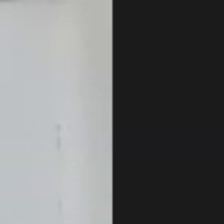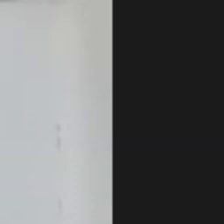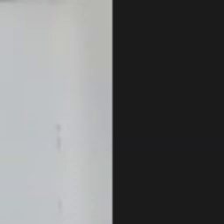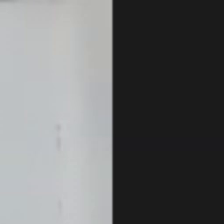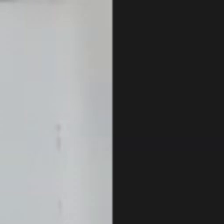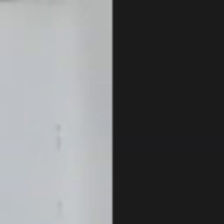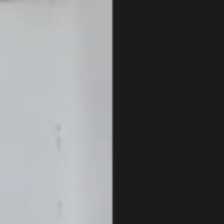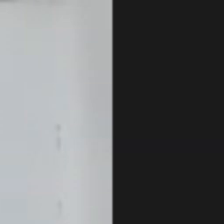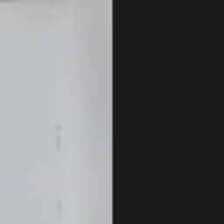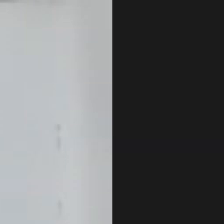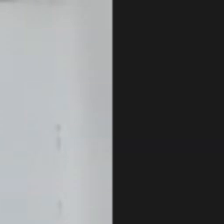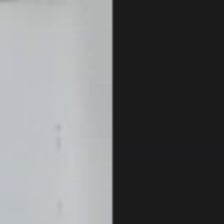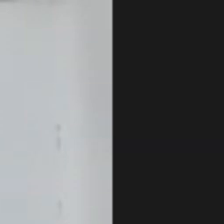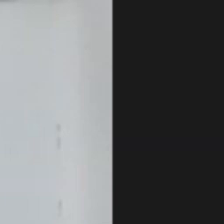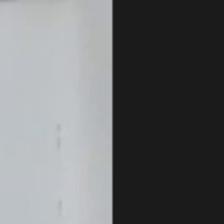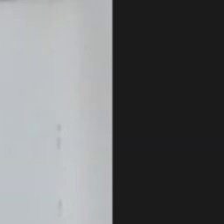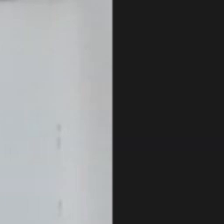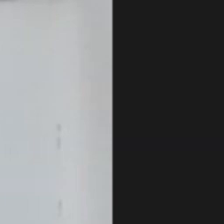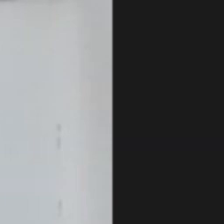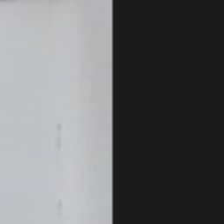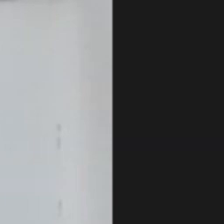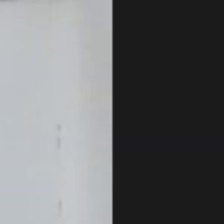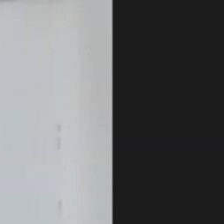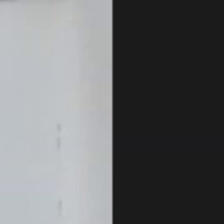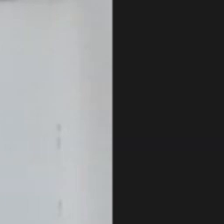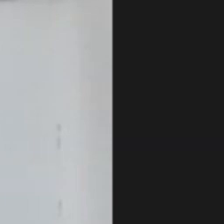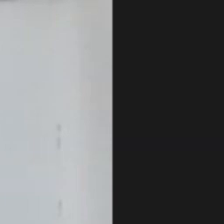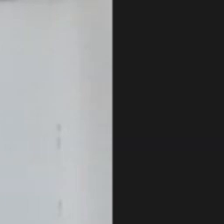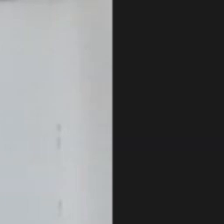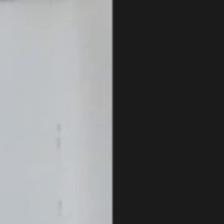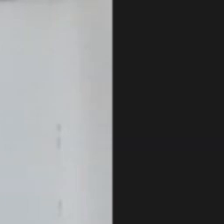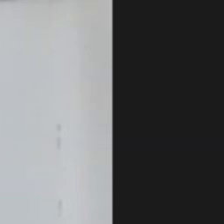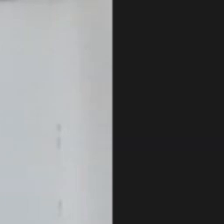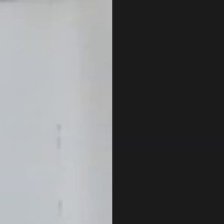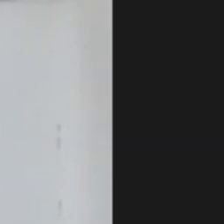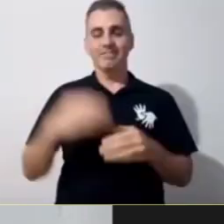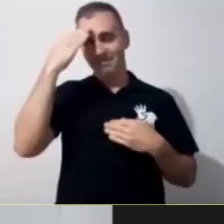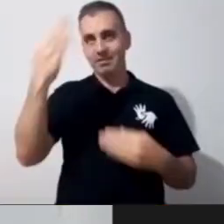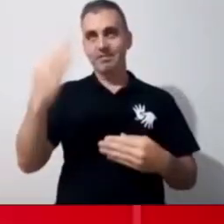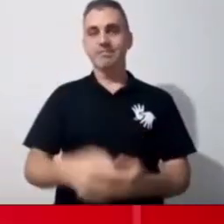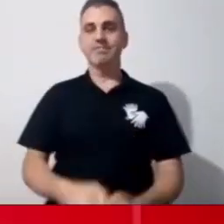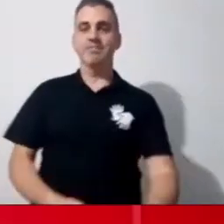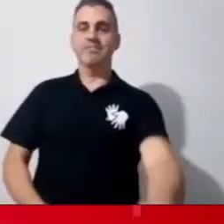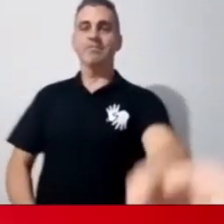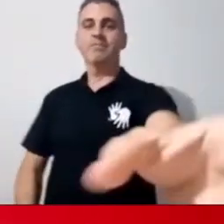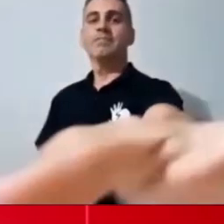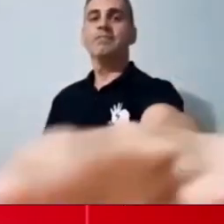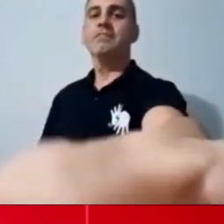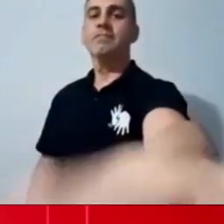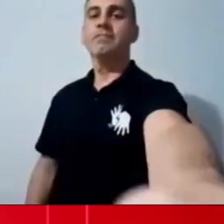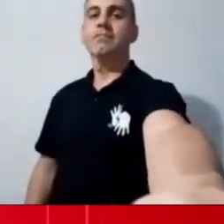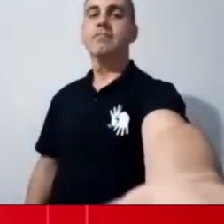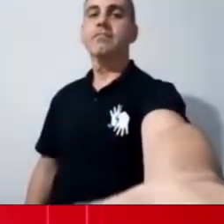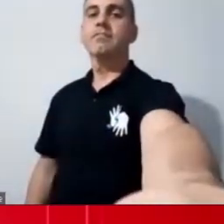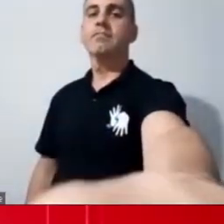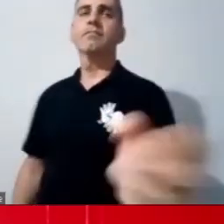de Educação Física, pós em Libras e pós em docência no ensino superior. Então, é um prazer imenso,